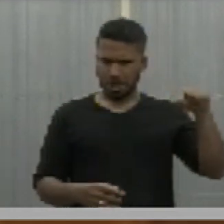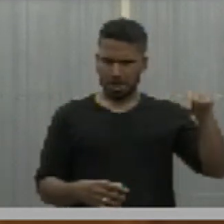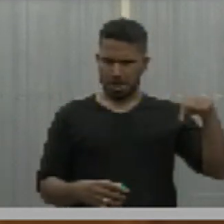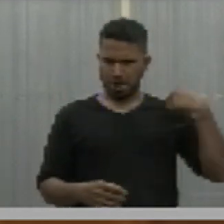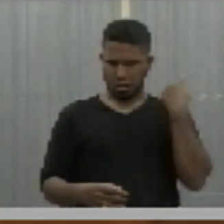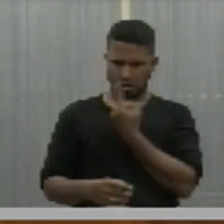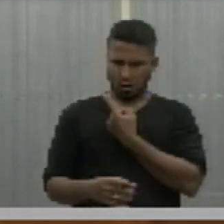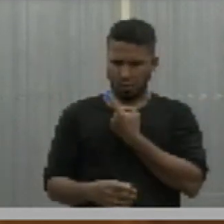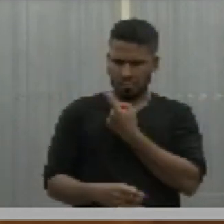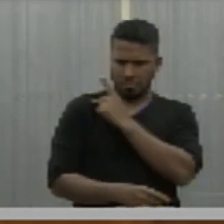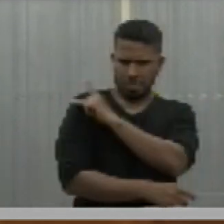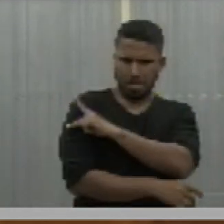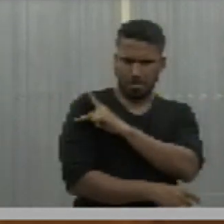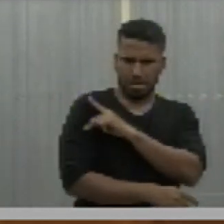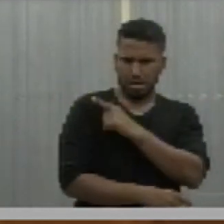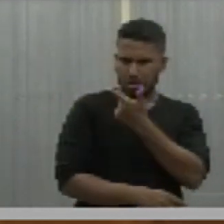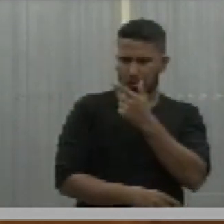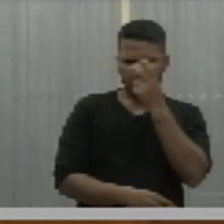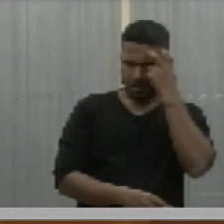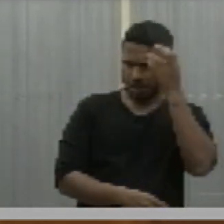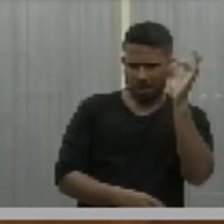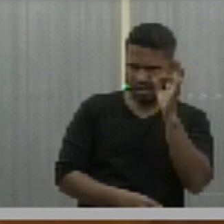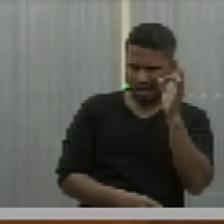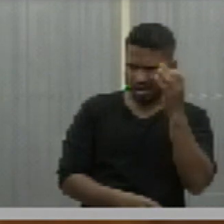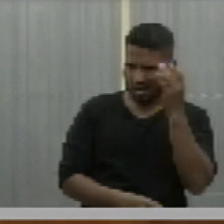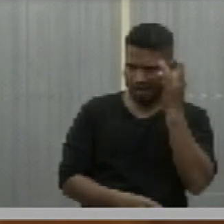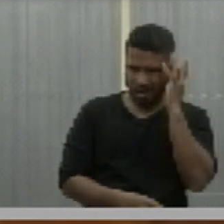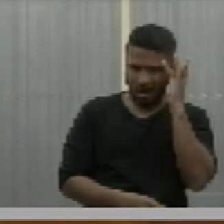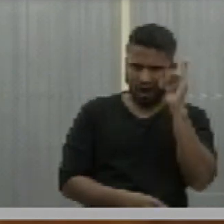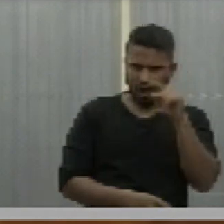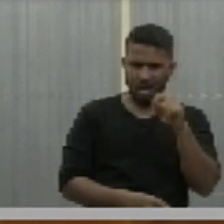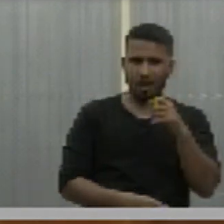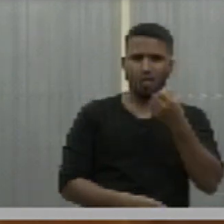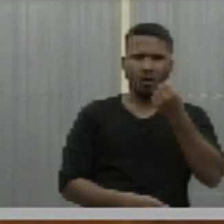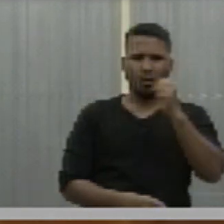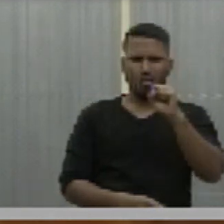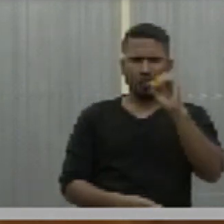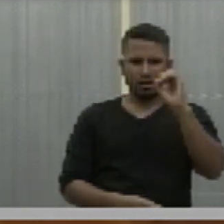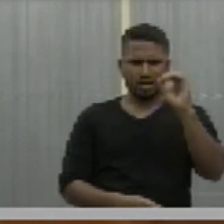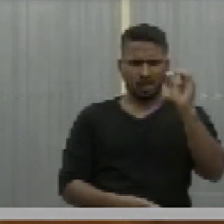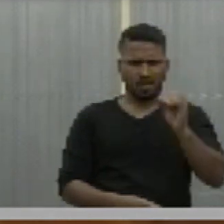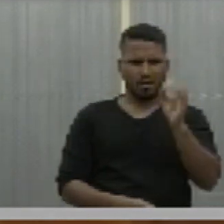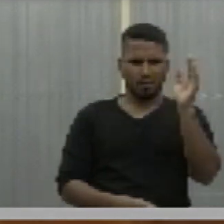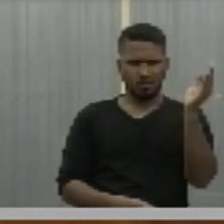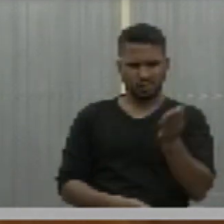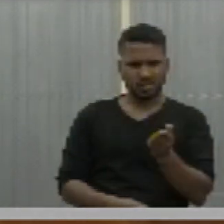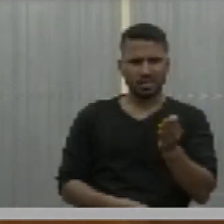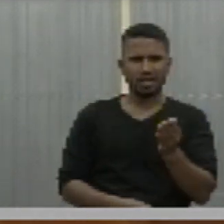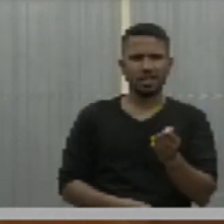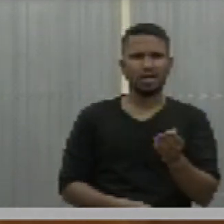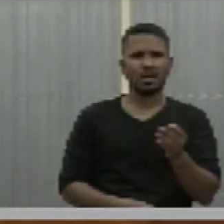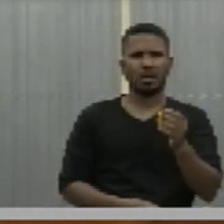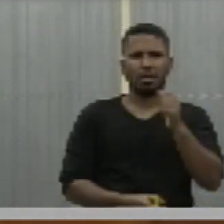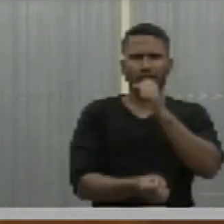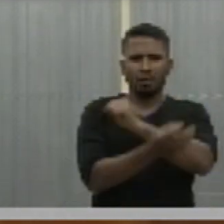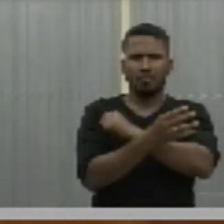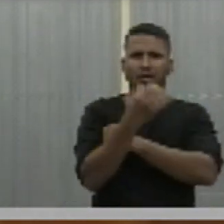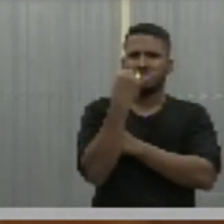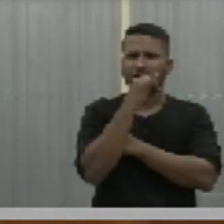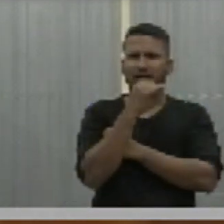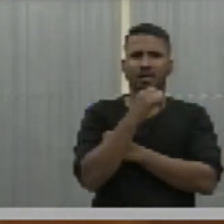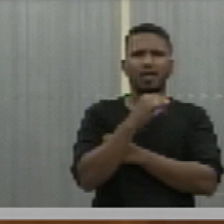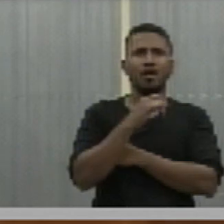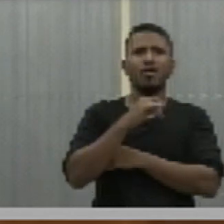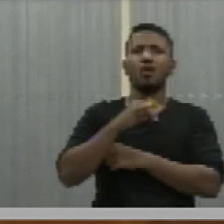não têm inteligência. 80% das gambiarras não significa praticamente